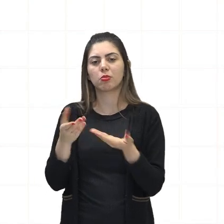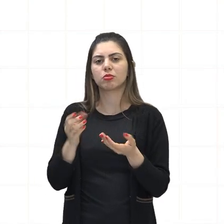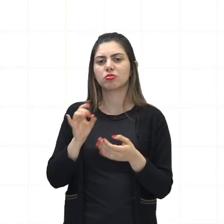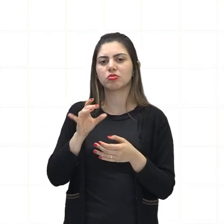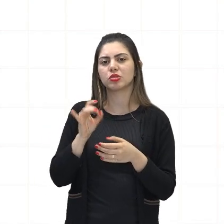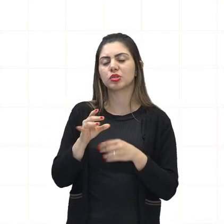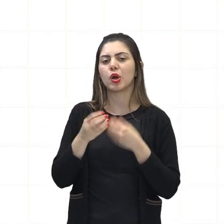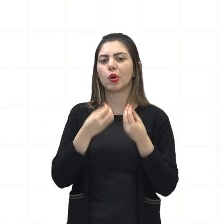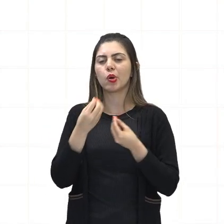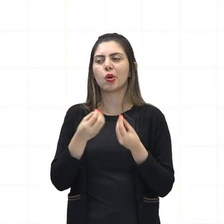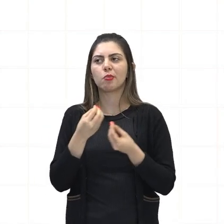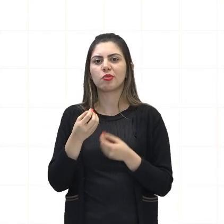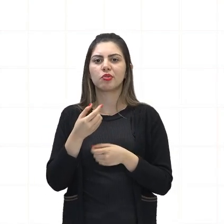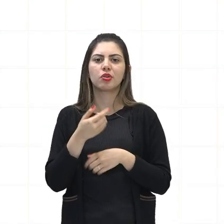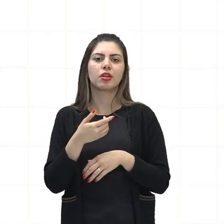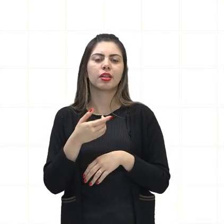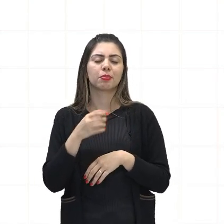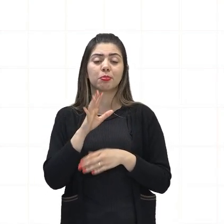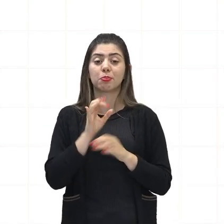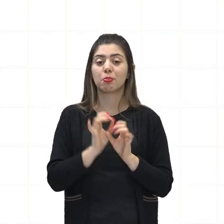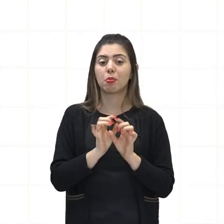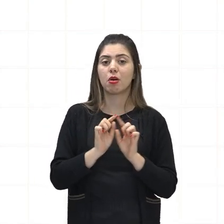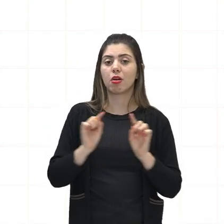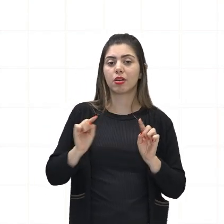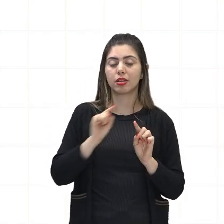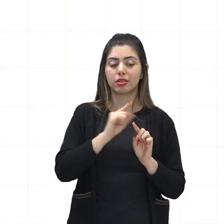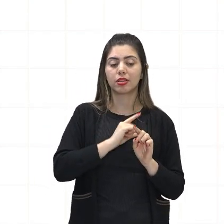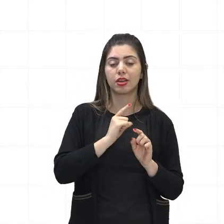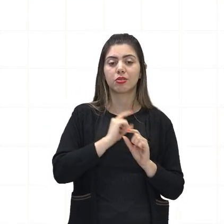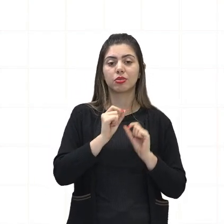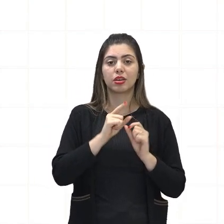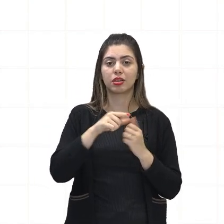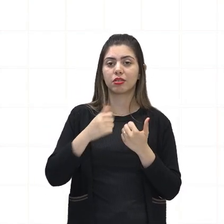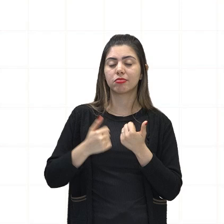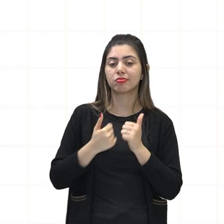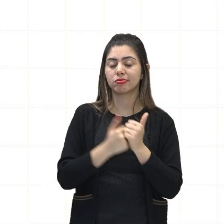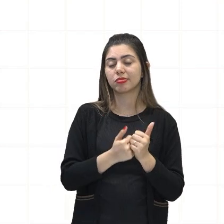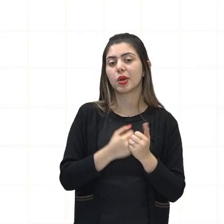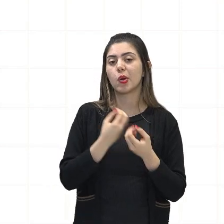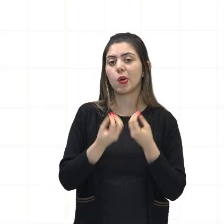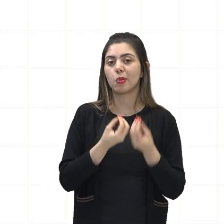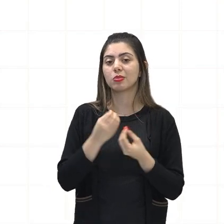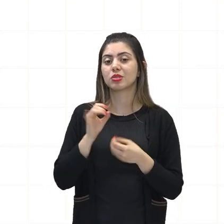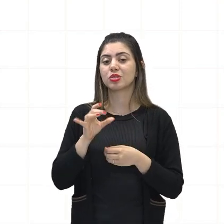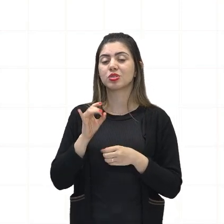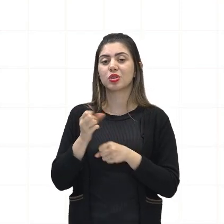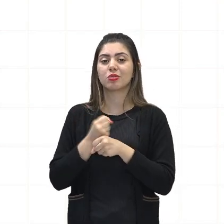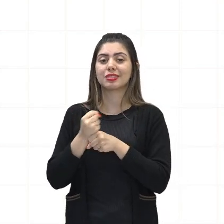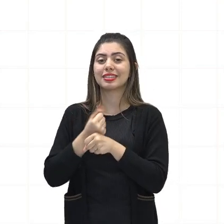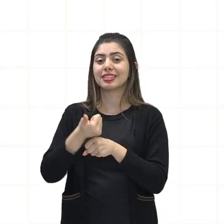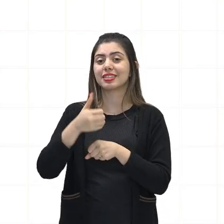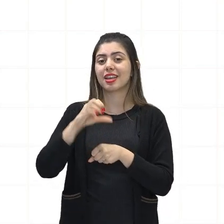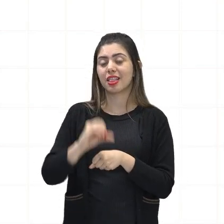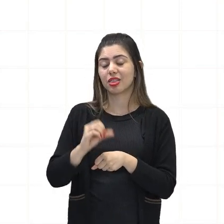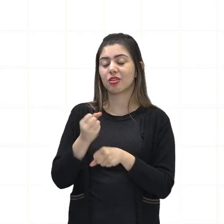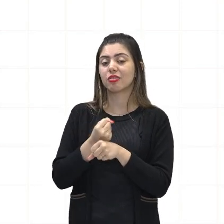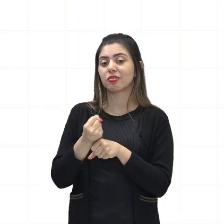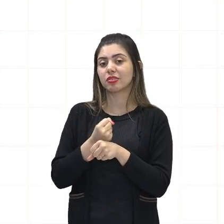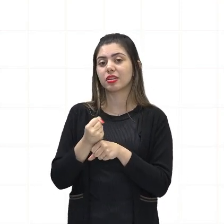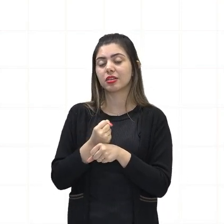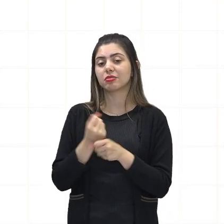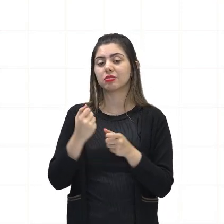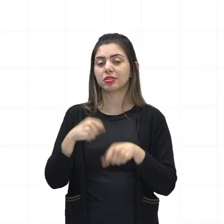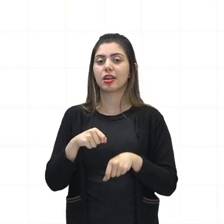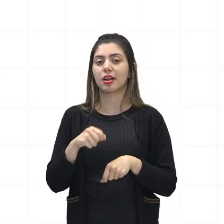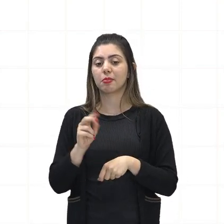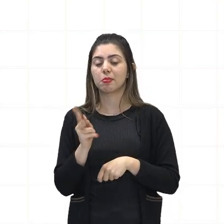enquanto os liberais, que não tinham tanta afinidade com o Dom Pedro II, passassem apenas 19 anos nesse processo de revezamento.